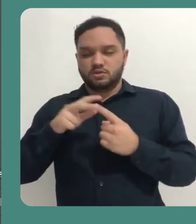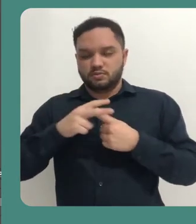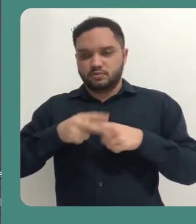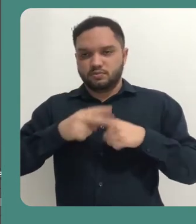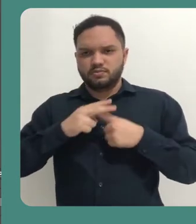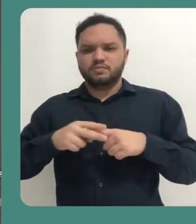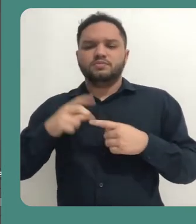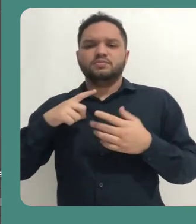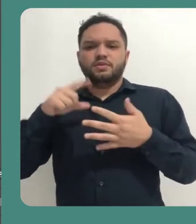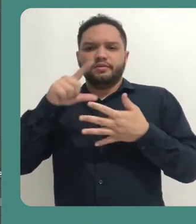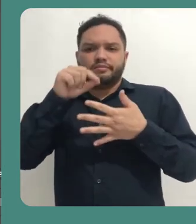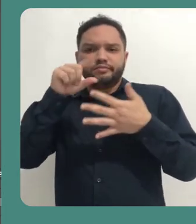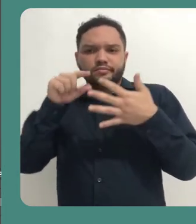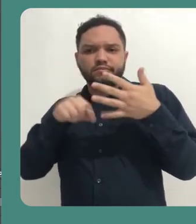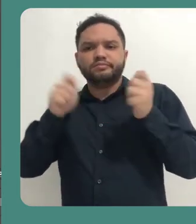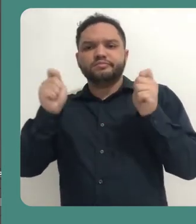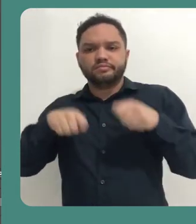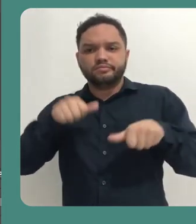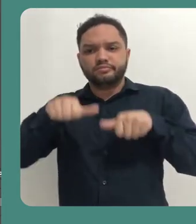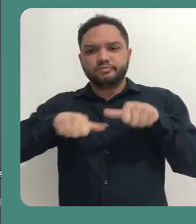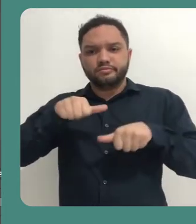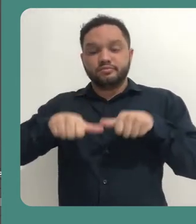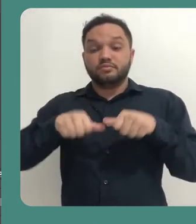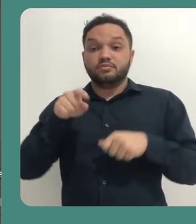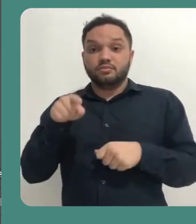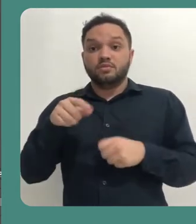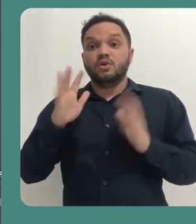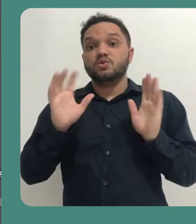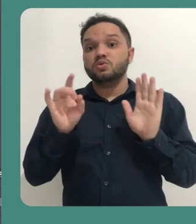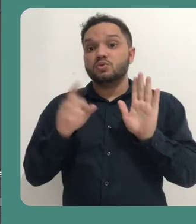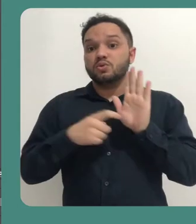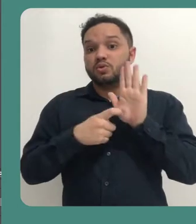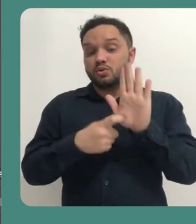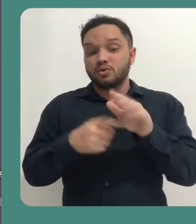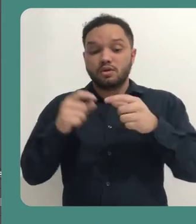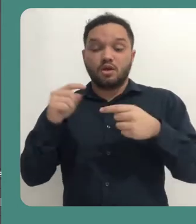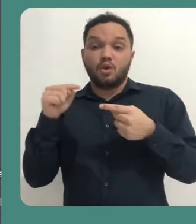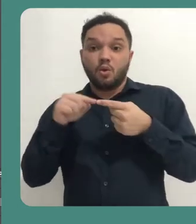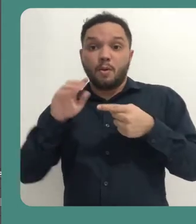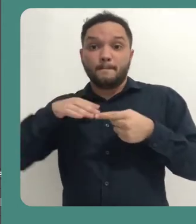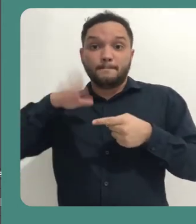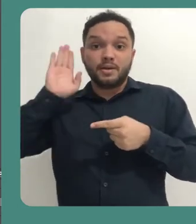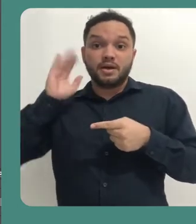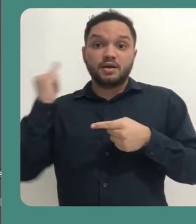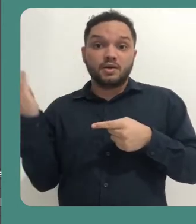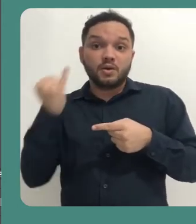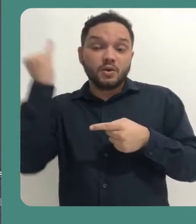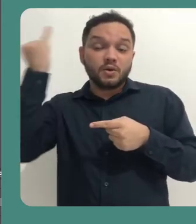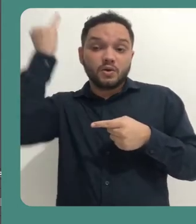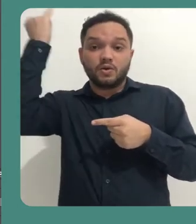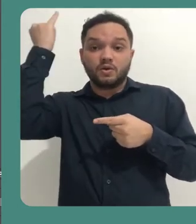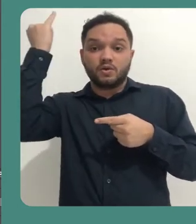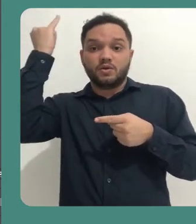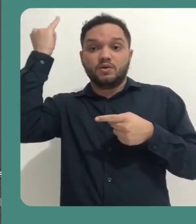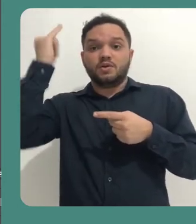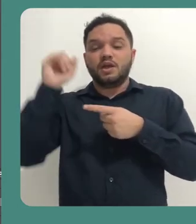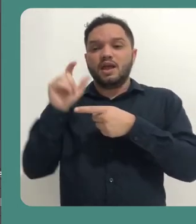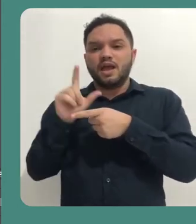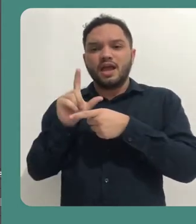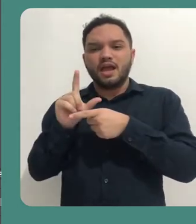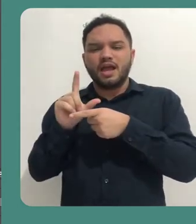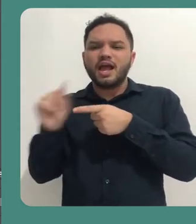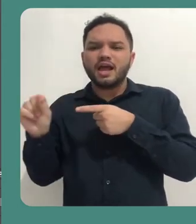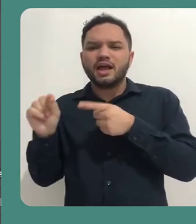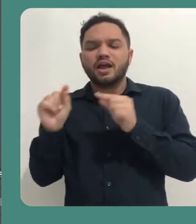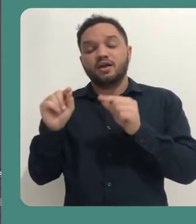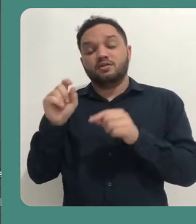Há uma série de opções que podem ser alteradas. Aqui para a gente, eu vou mostrar somente a mais importante, que são as configurações de